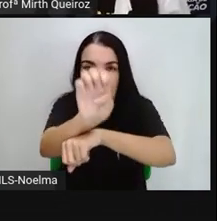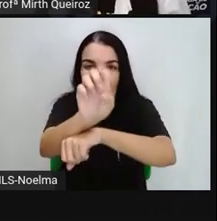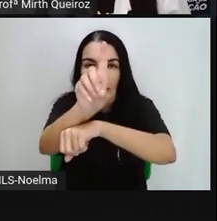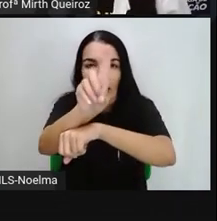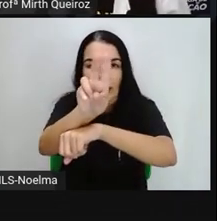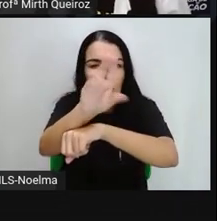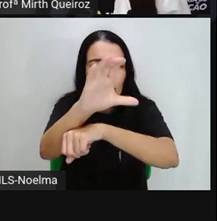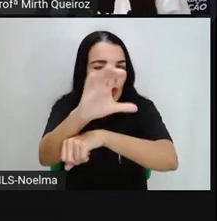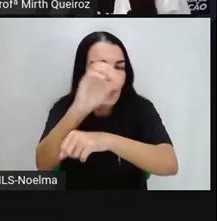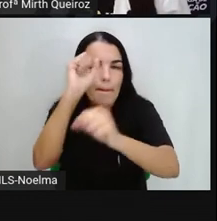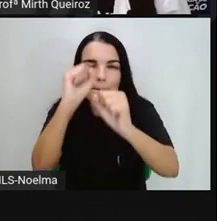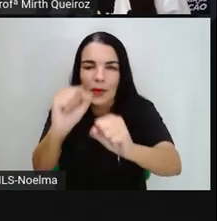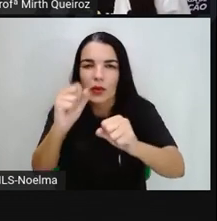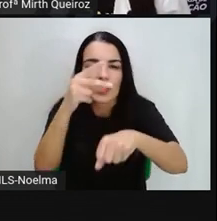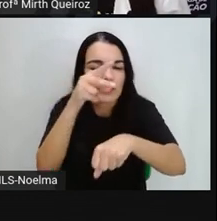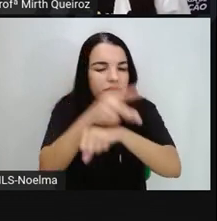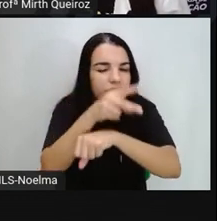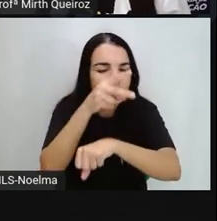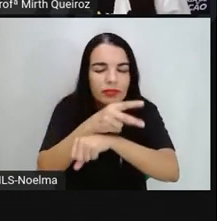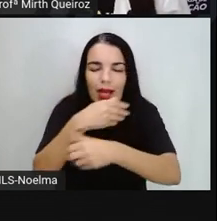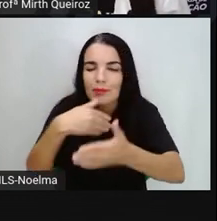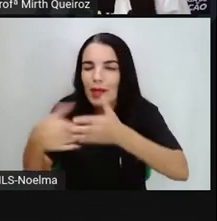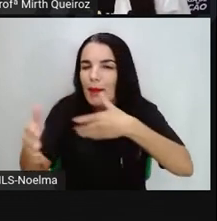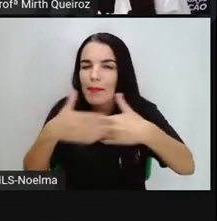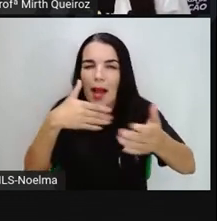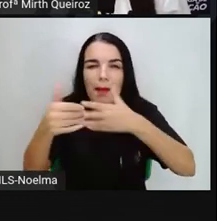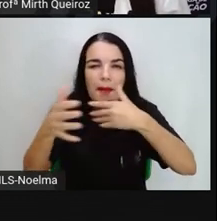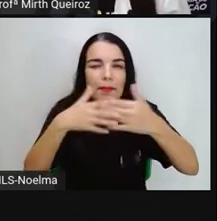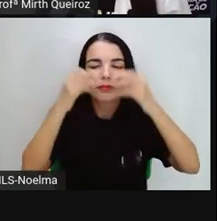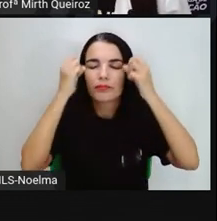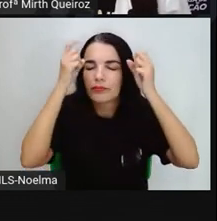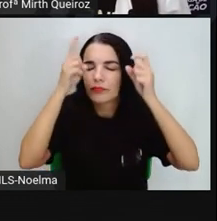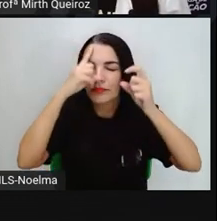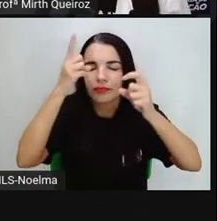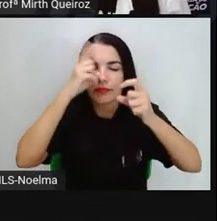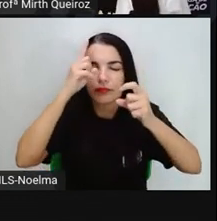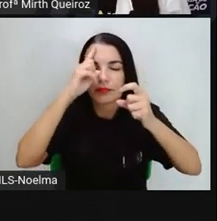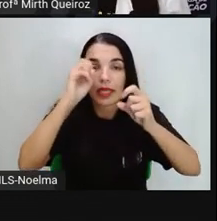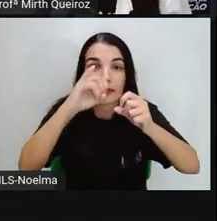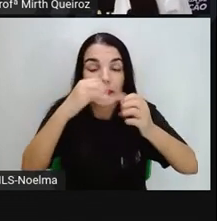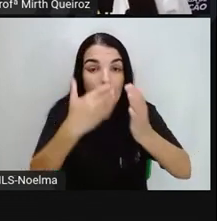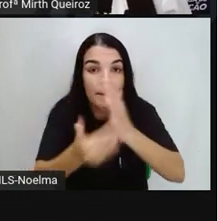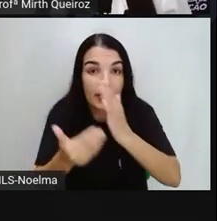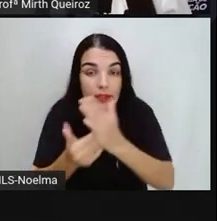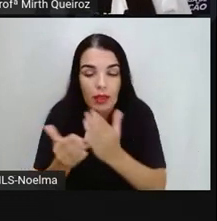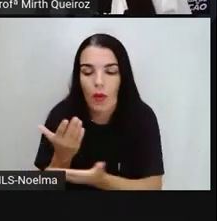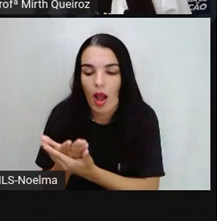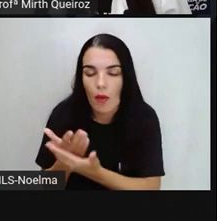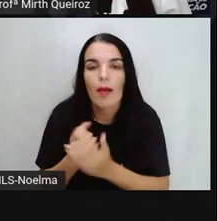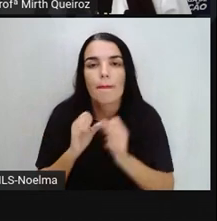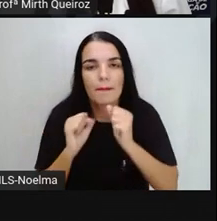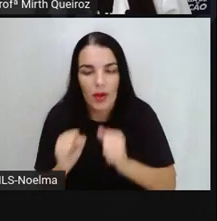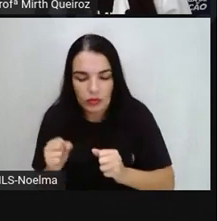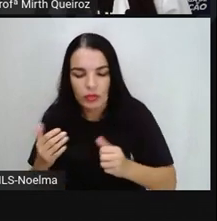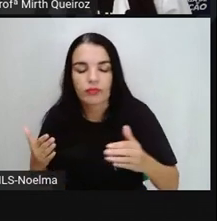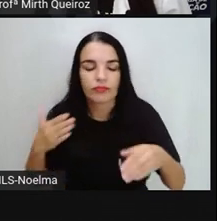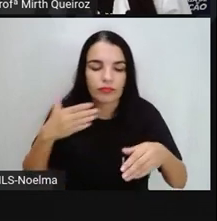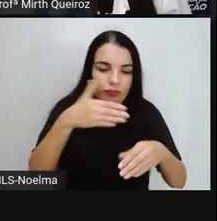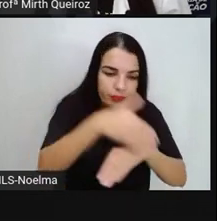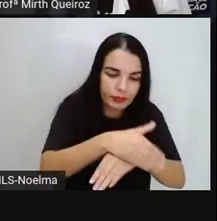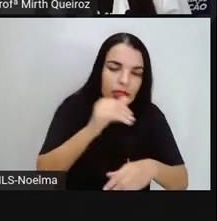quantas vezes vocês quiserem, certo? Todas as aulas. Perdeu uma aula? Pode ir lá no canal